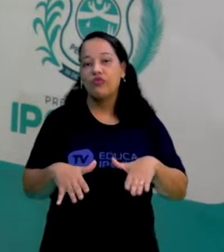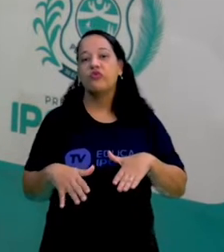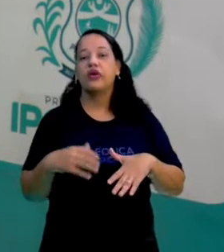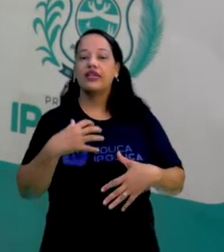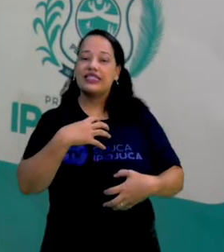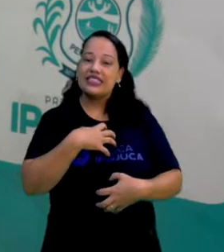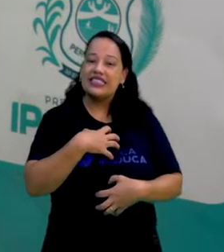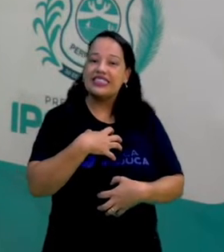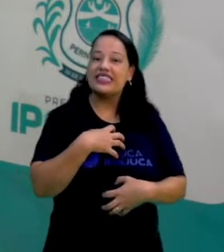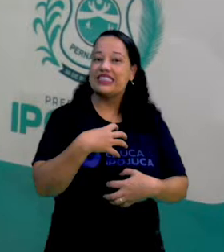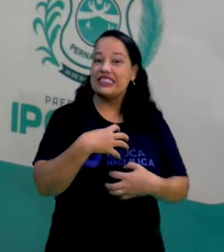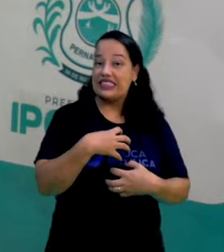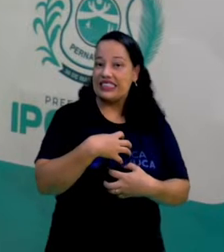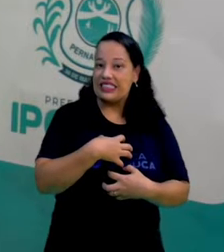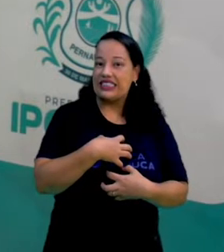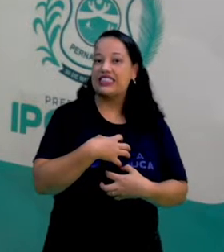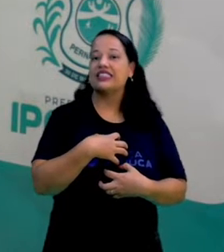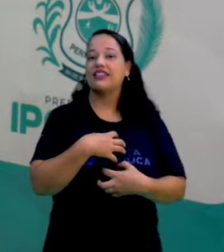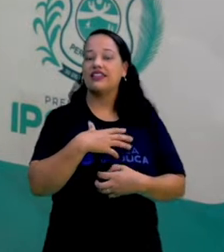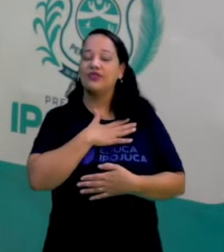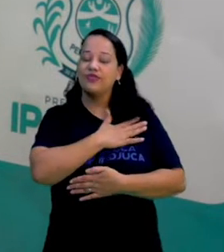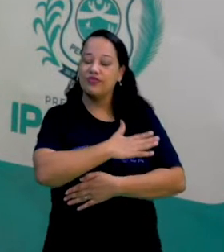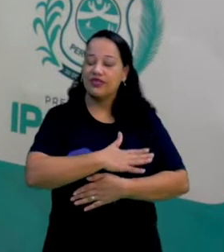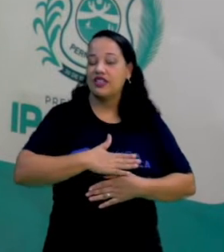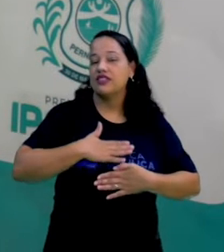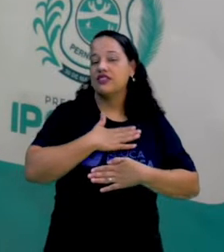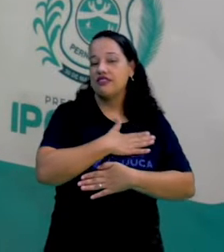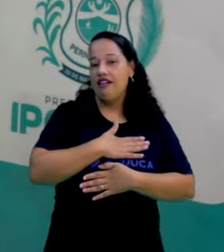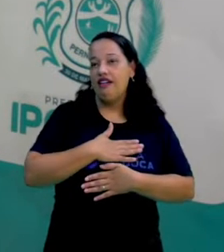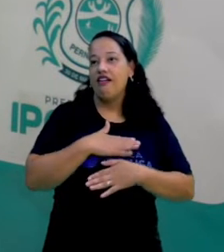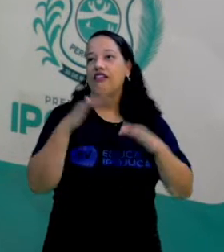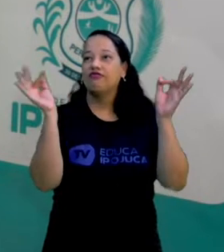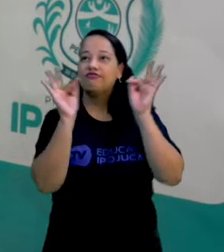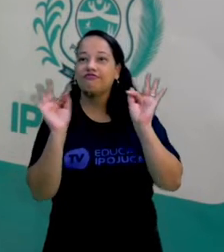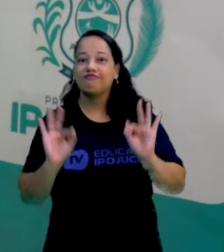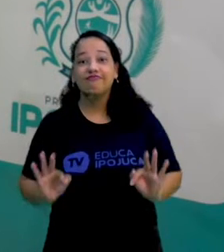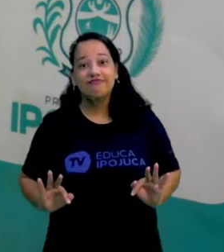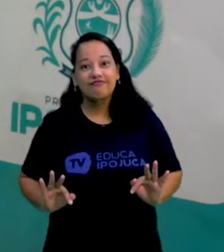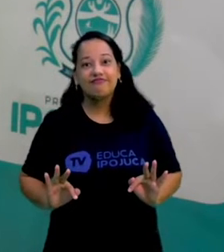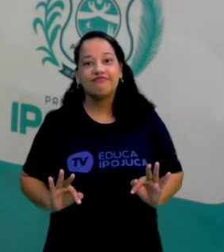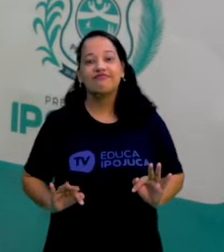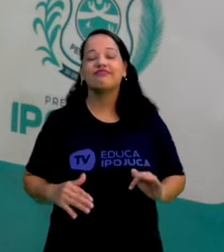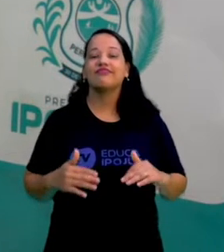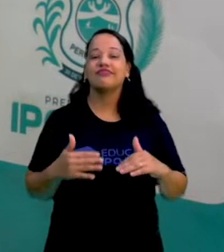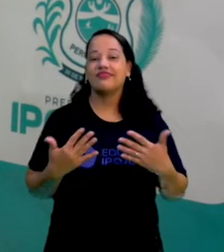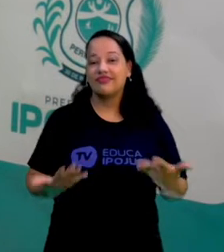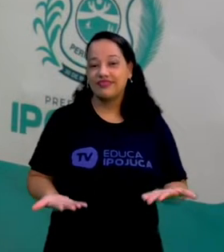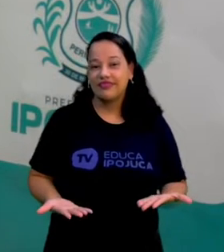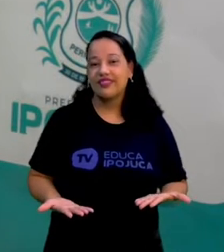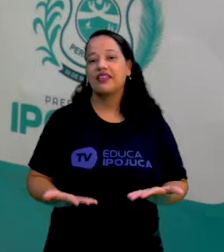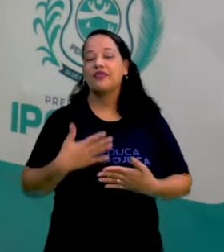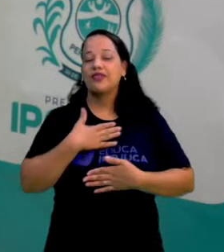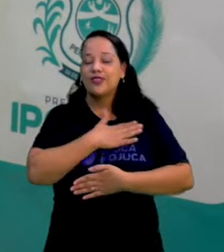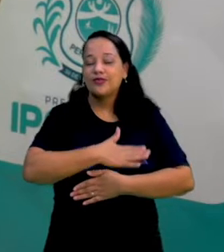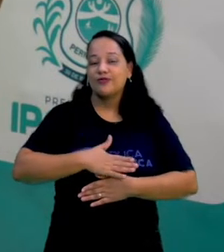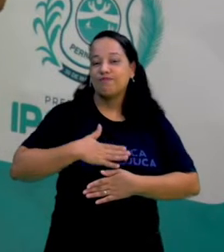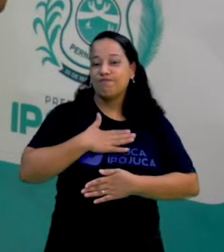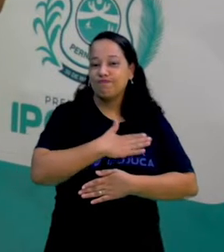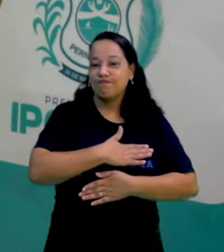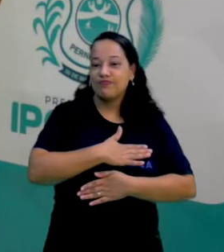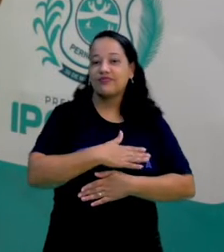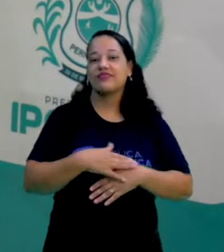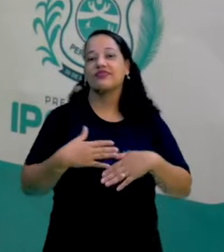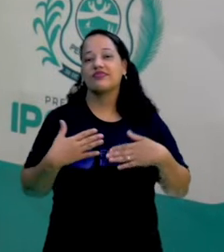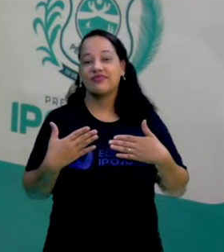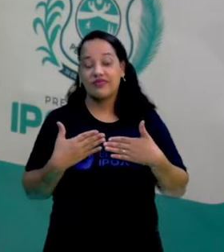sensação de prazer, de felicidade, né? De realização. E